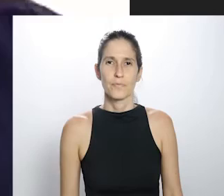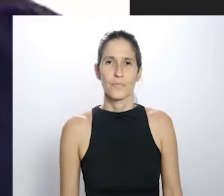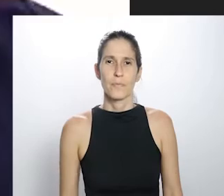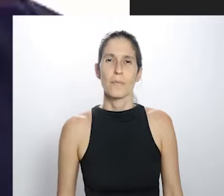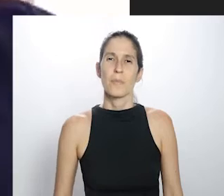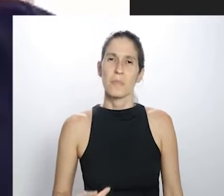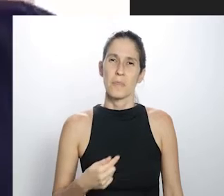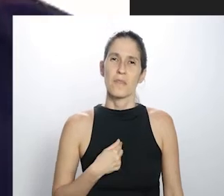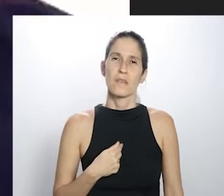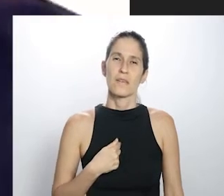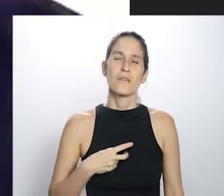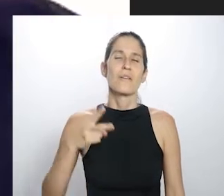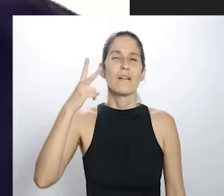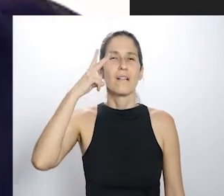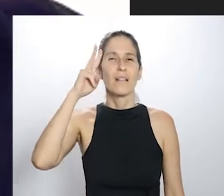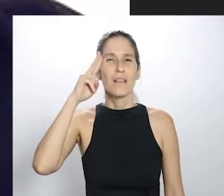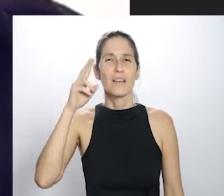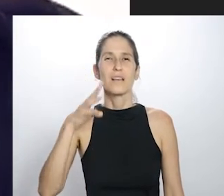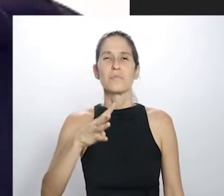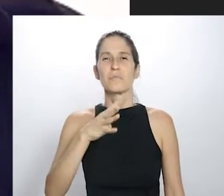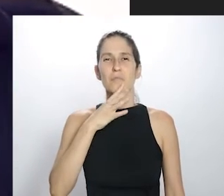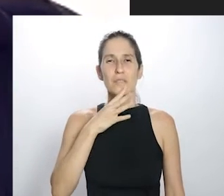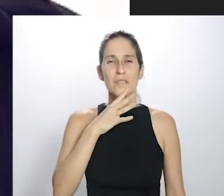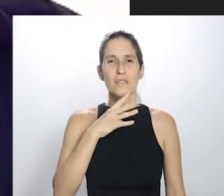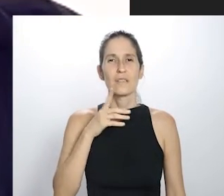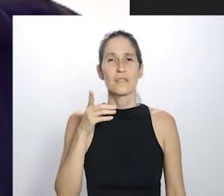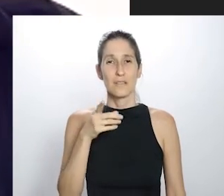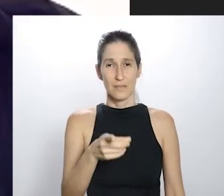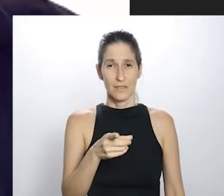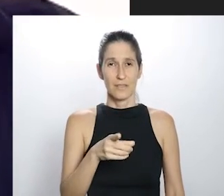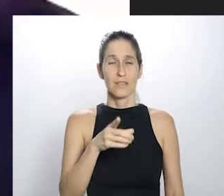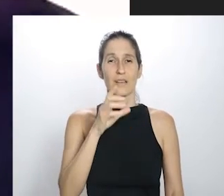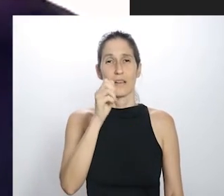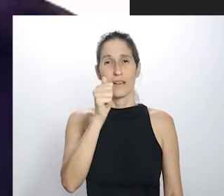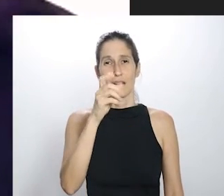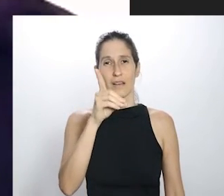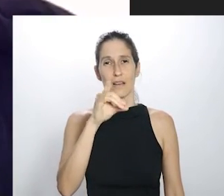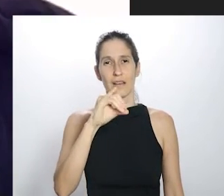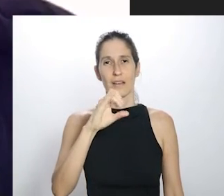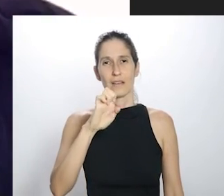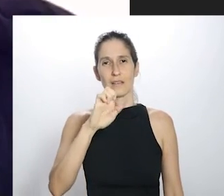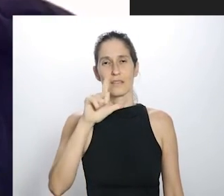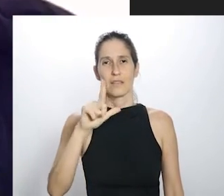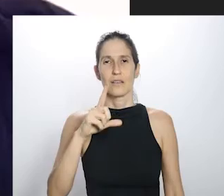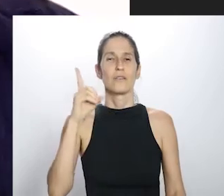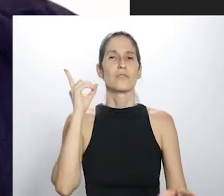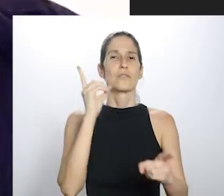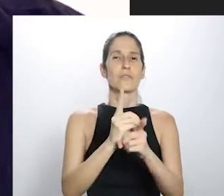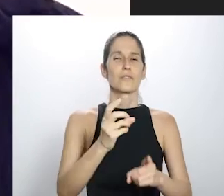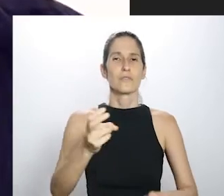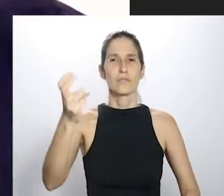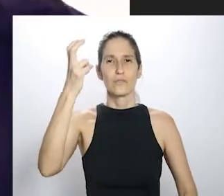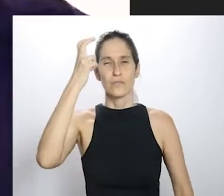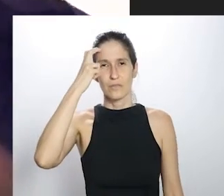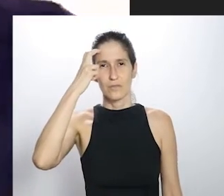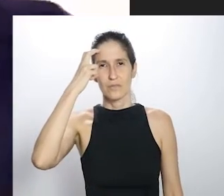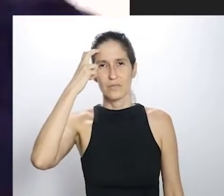eu que diga, viu? Eu me lembro muito bem quando a gente se encontrou, foi aí mesmo,